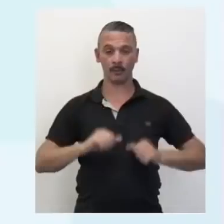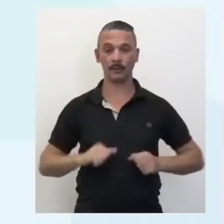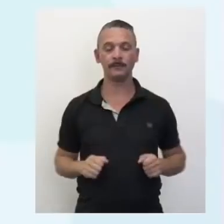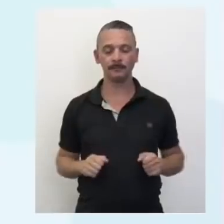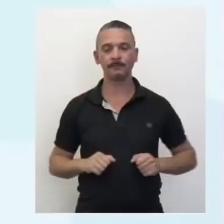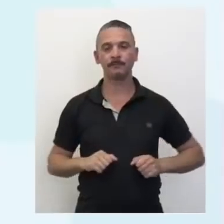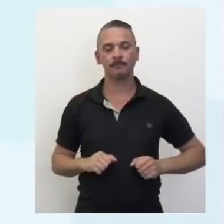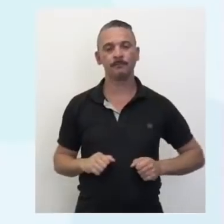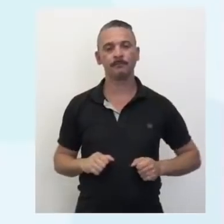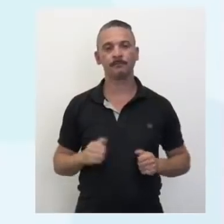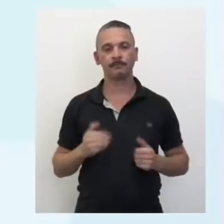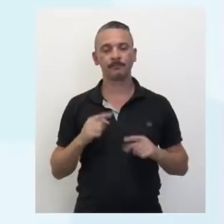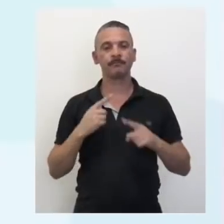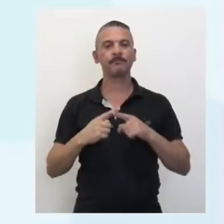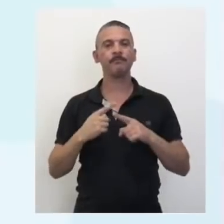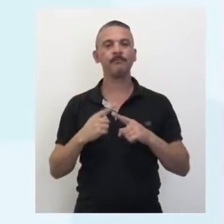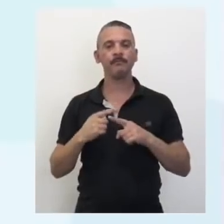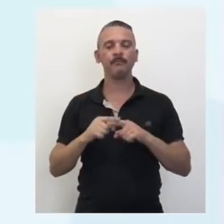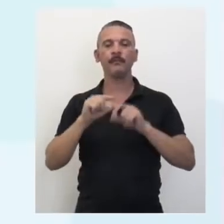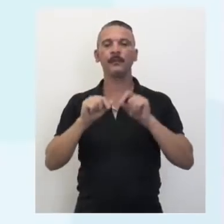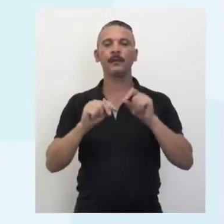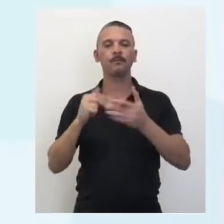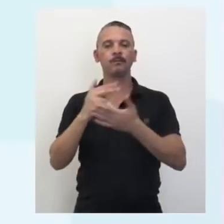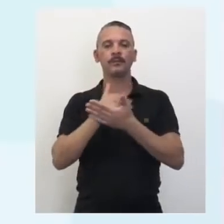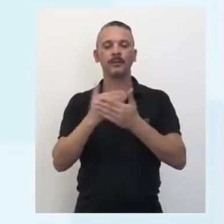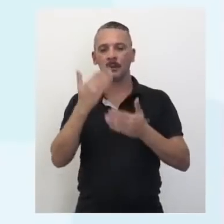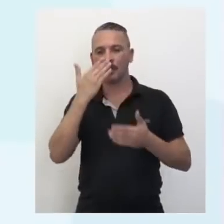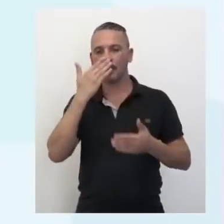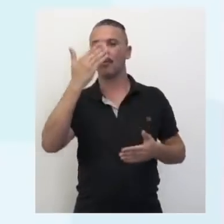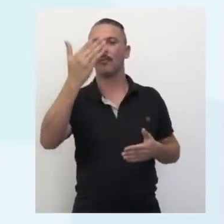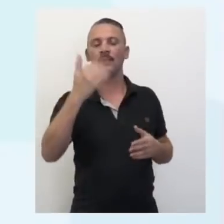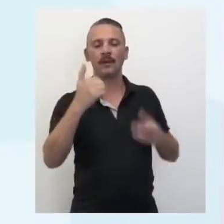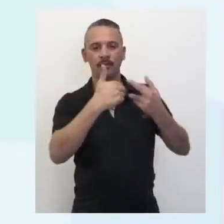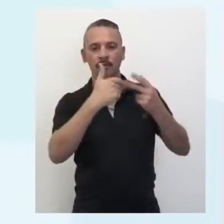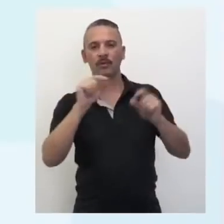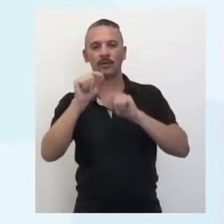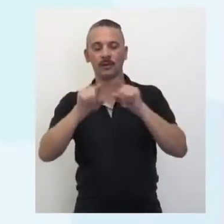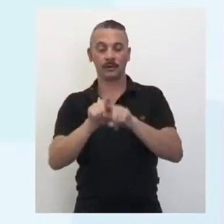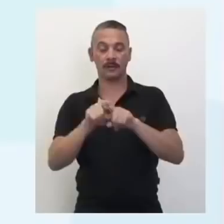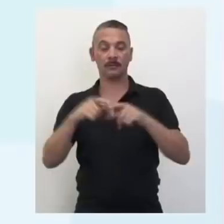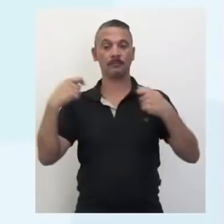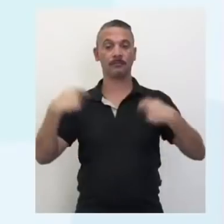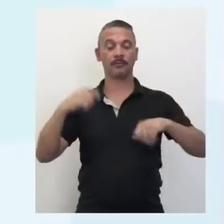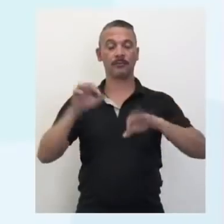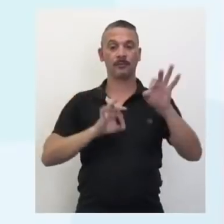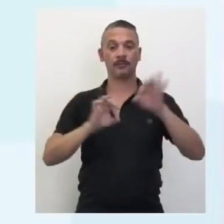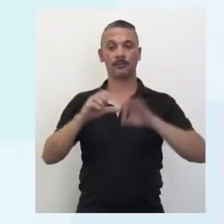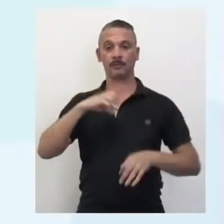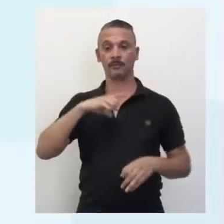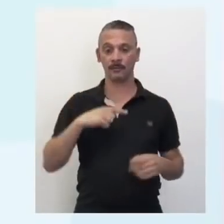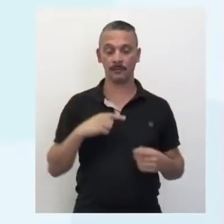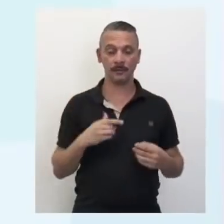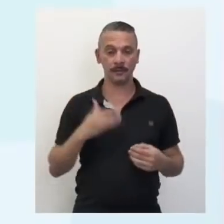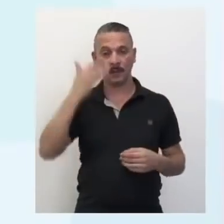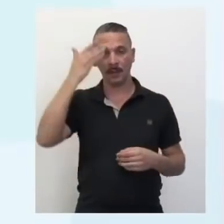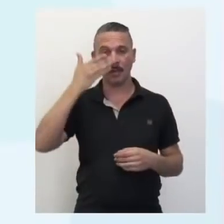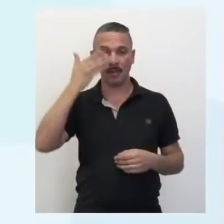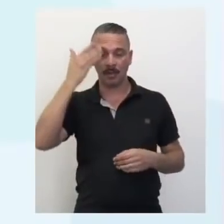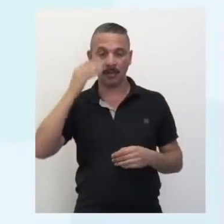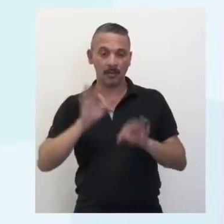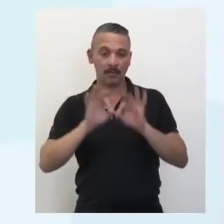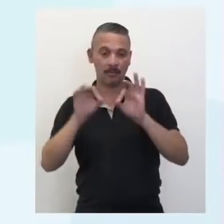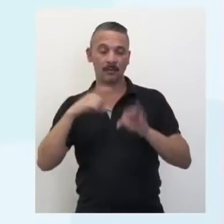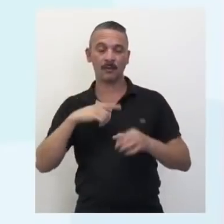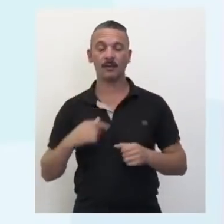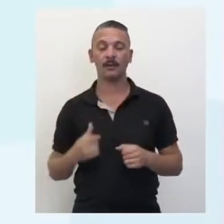longe, é porque a imagem está um pouco mais para frente do ponto que ela deveria ser na retina, está um pouco mais para